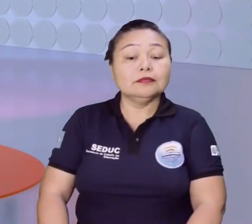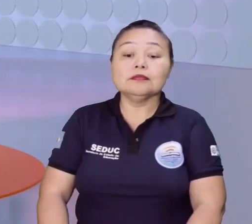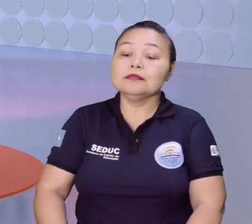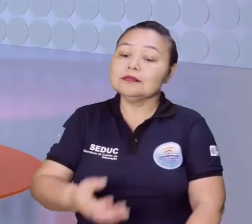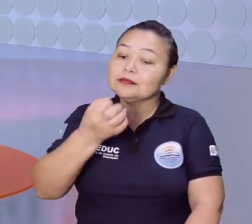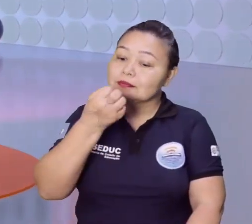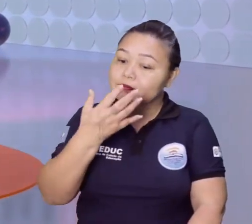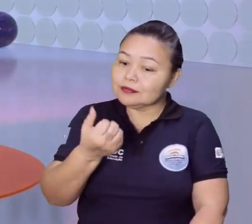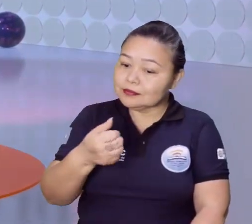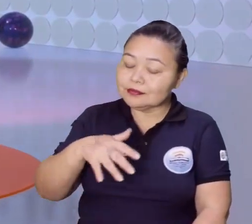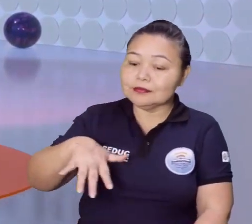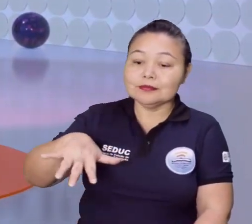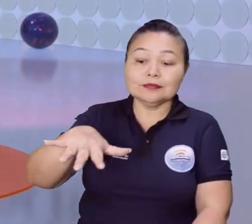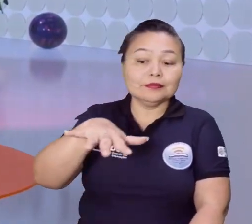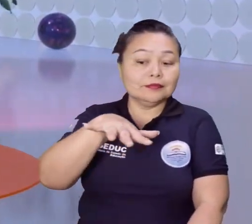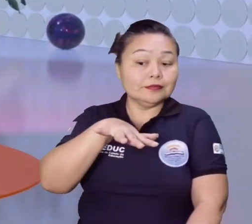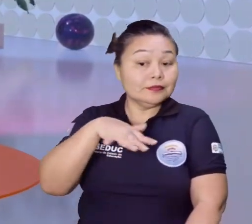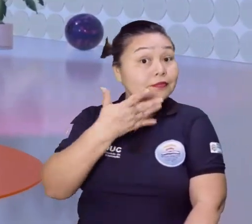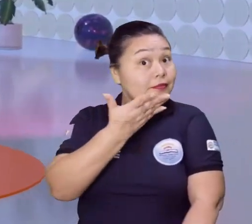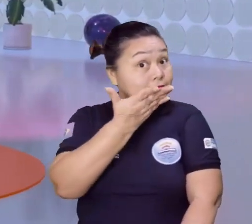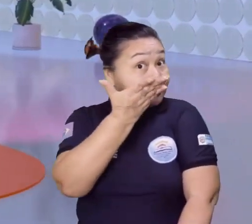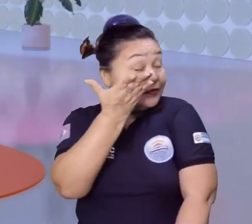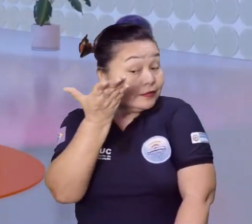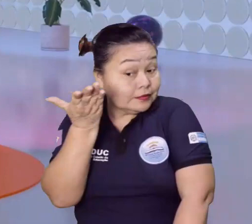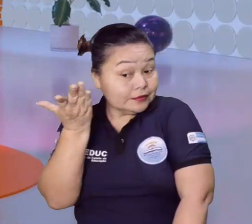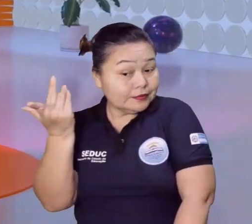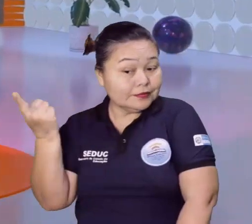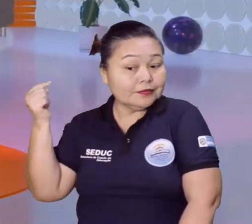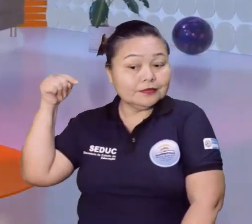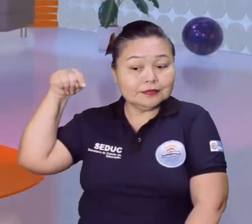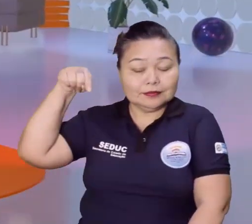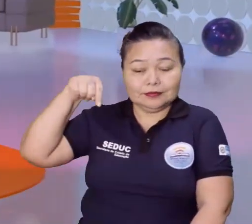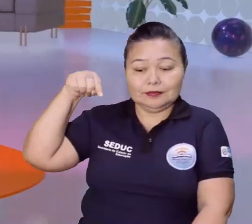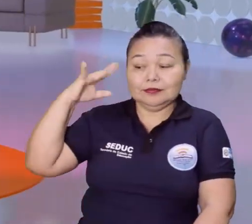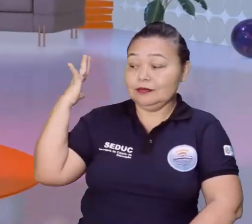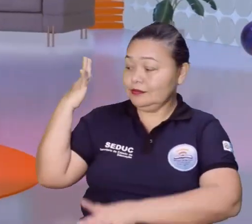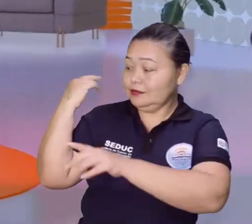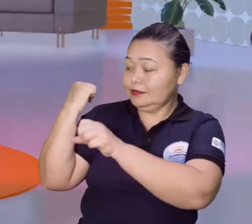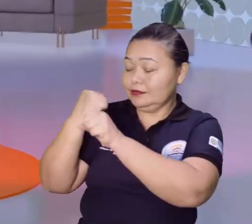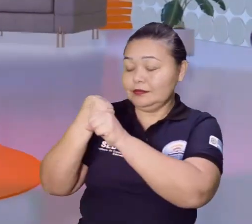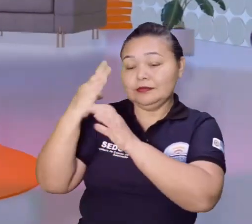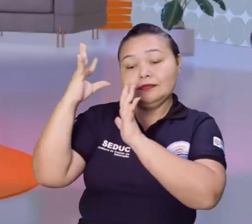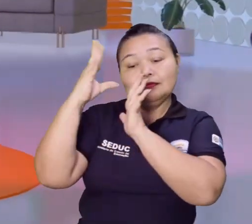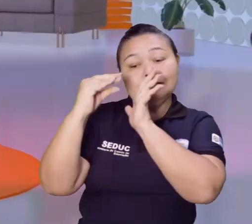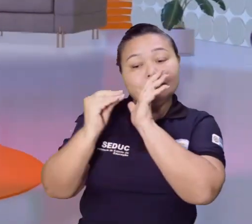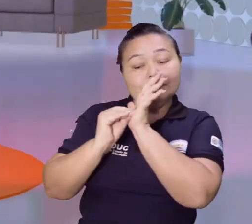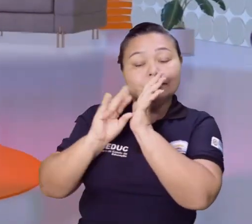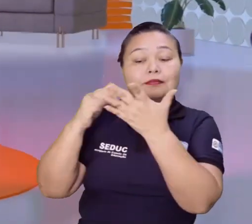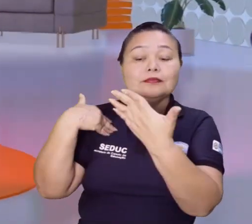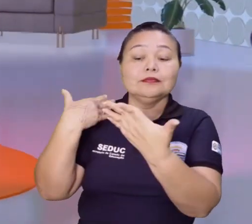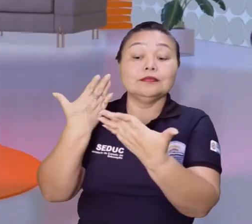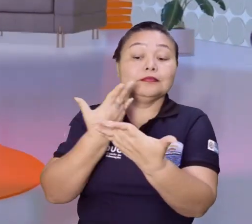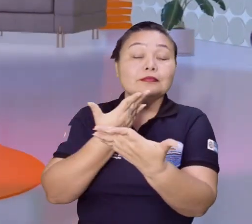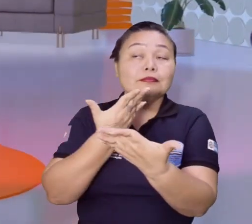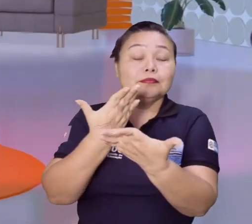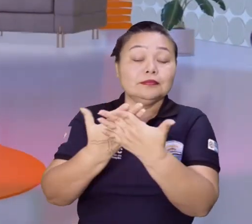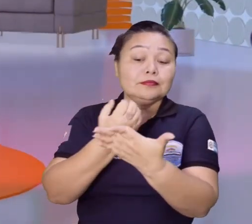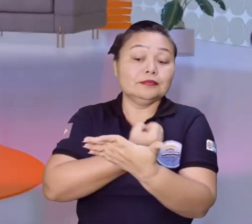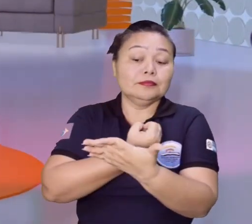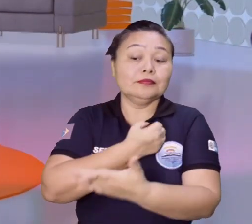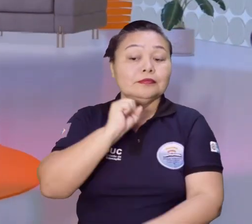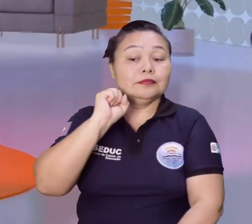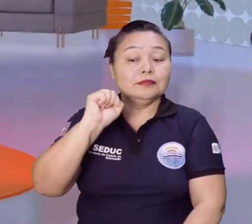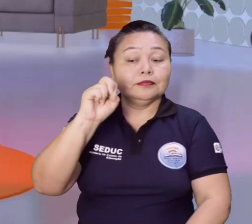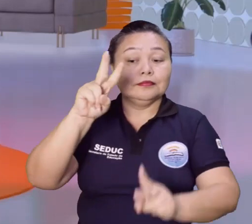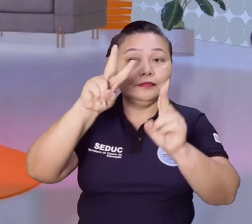Muito bem, galerinha! E aí? Voltamos aqui para a nossa revisão de conteúdo da aula 8, o qual o nosso